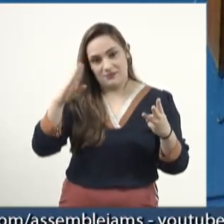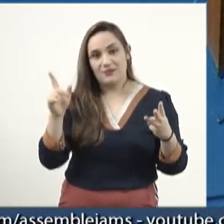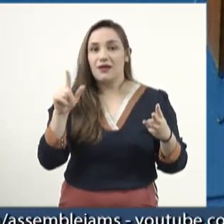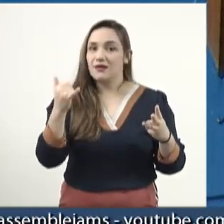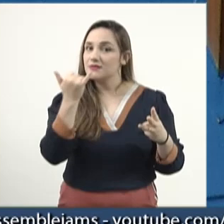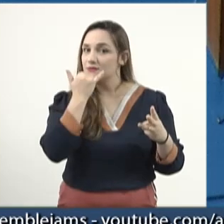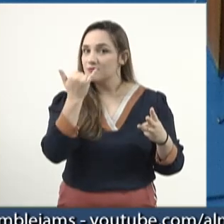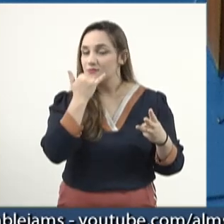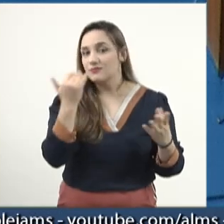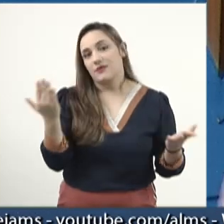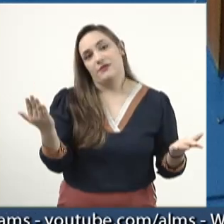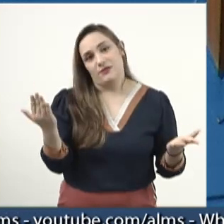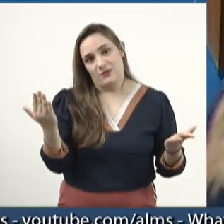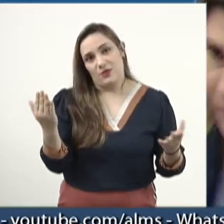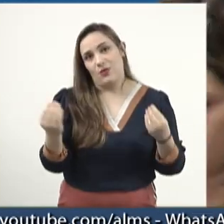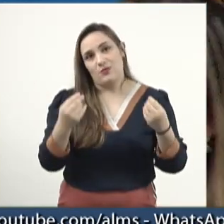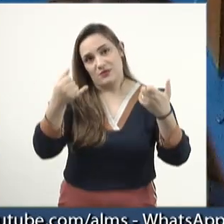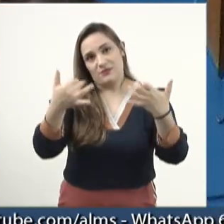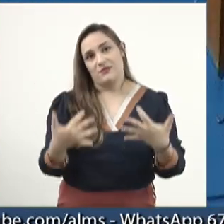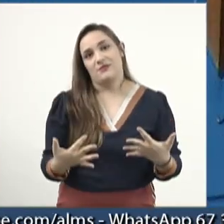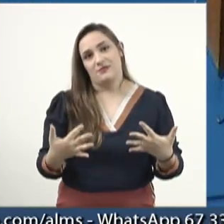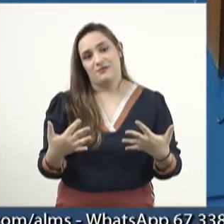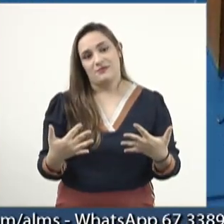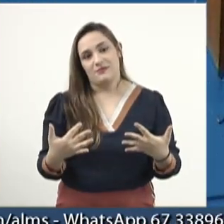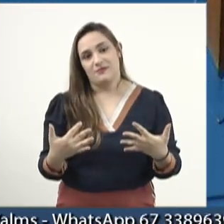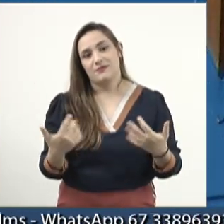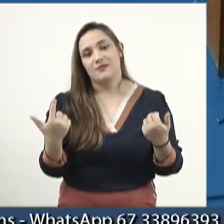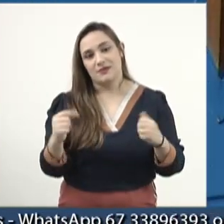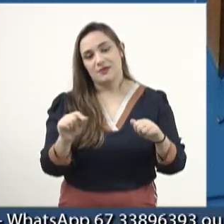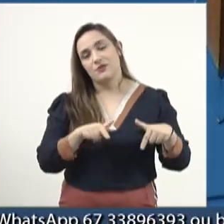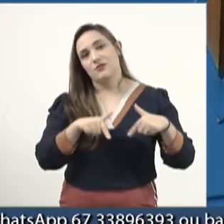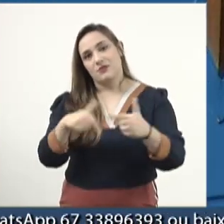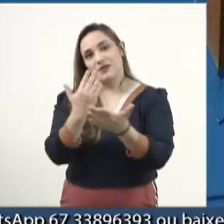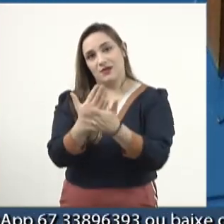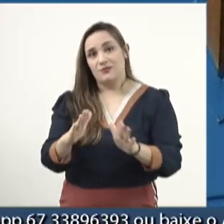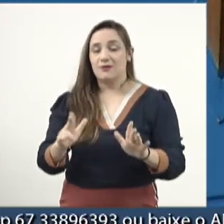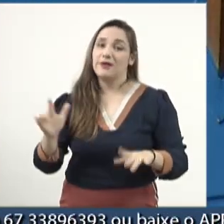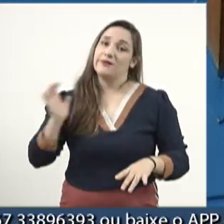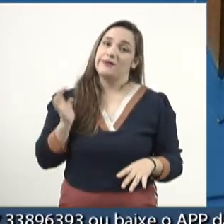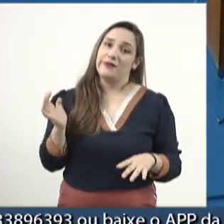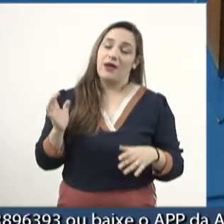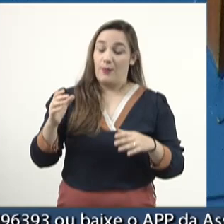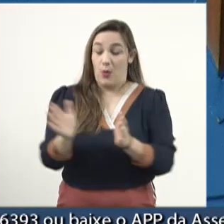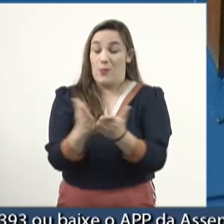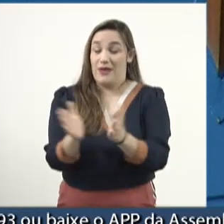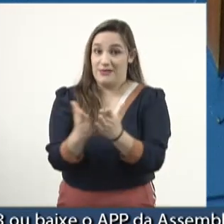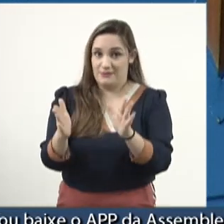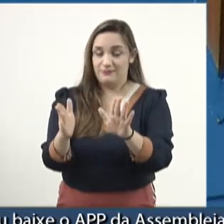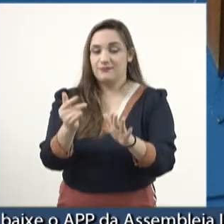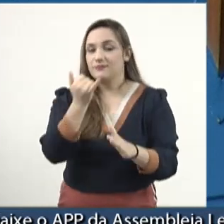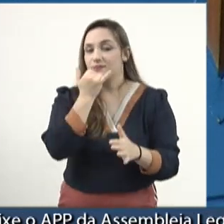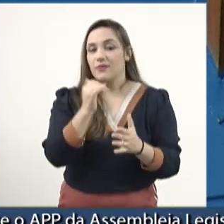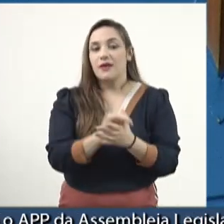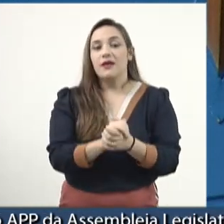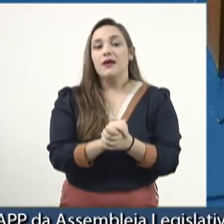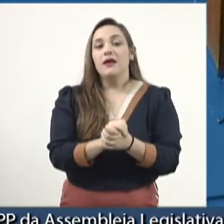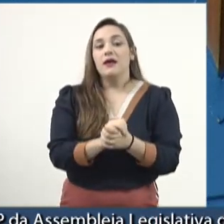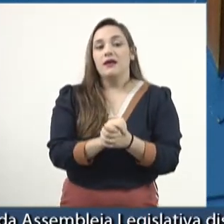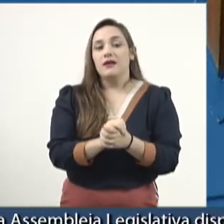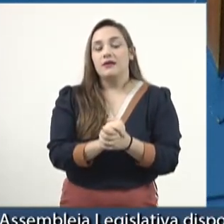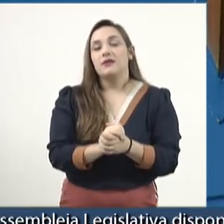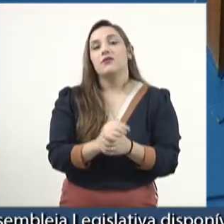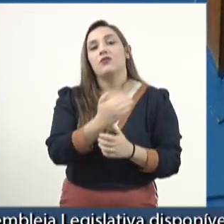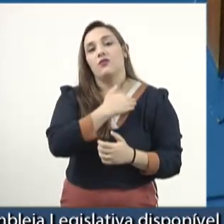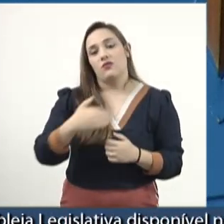Lula aí para dizer que combate a desigualdade e a pobreza, né? E governo Lula, que já torrou mais de